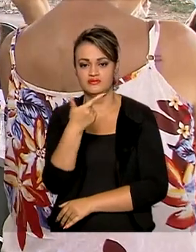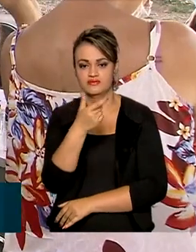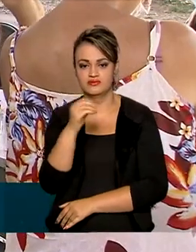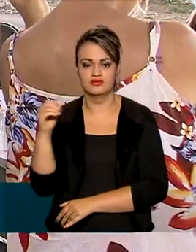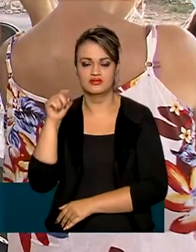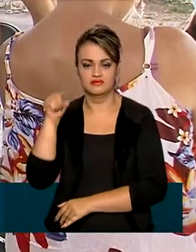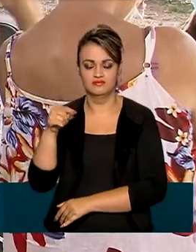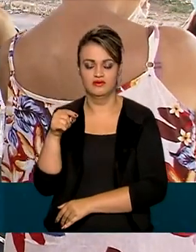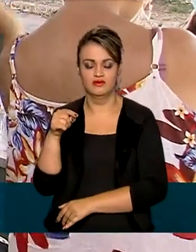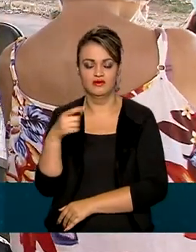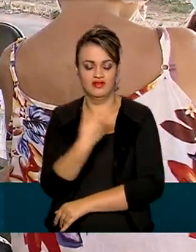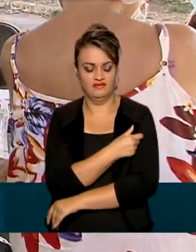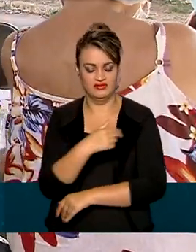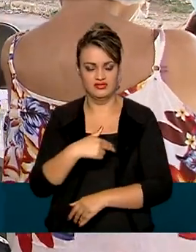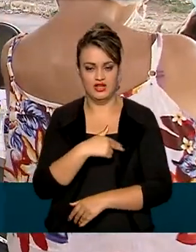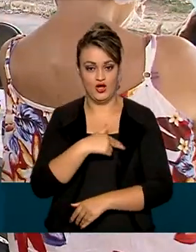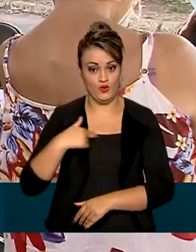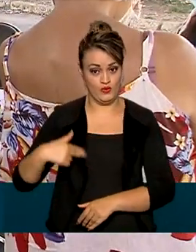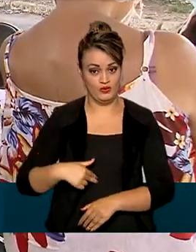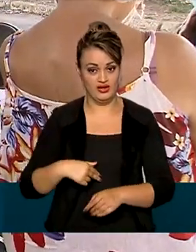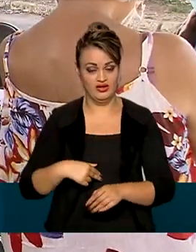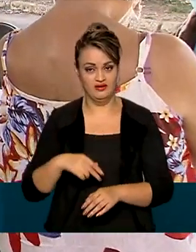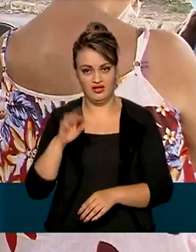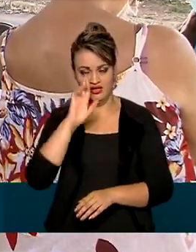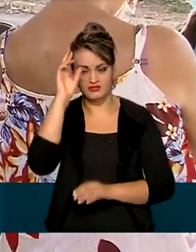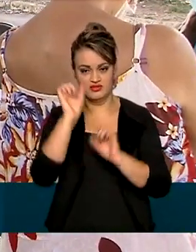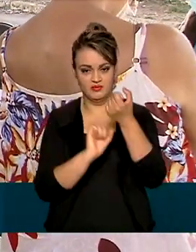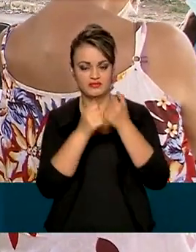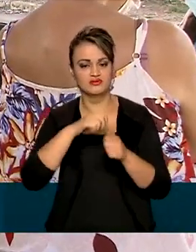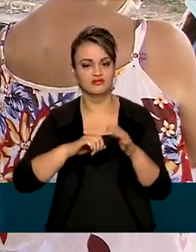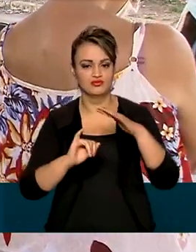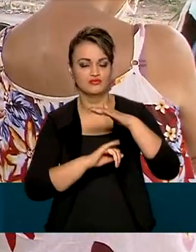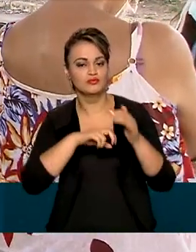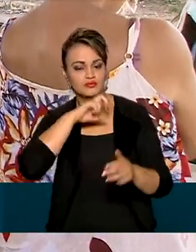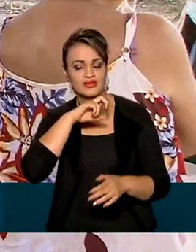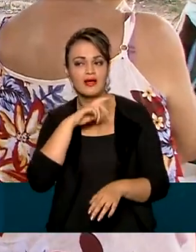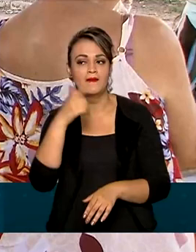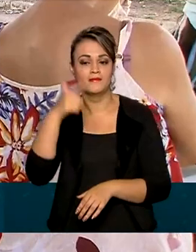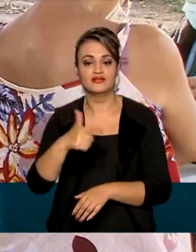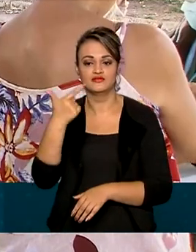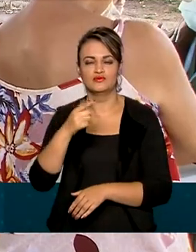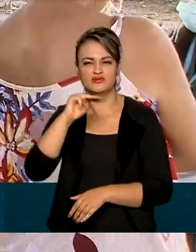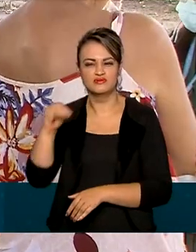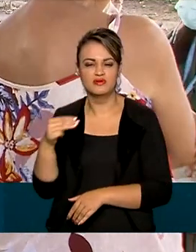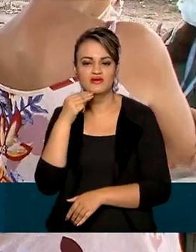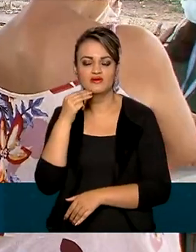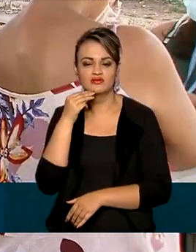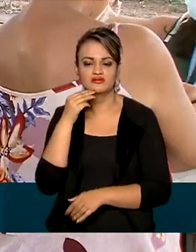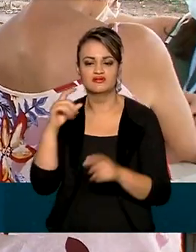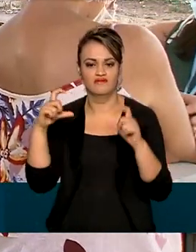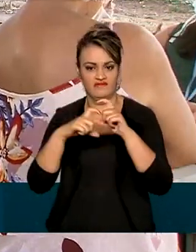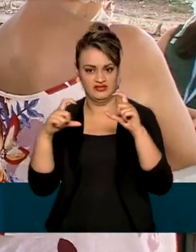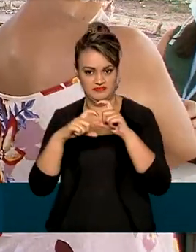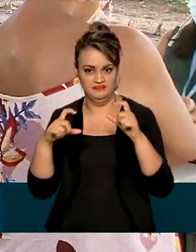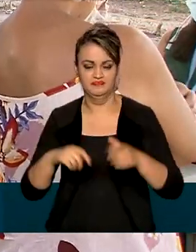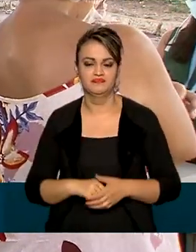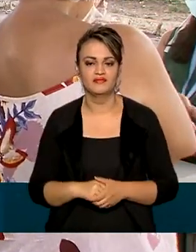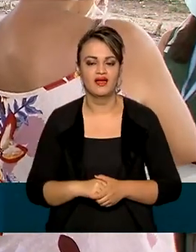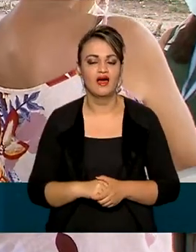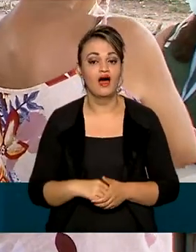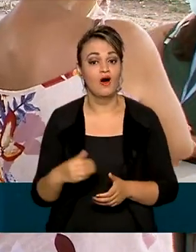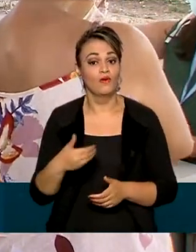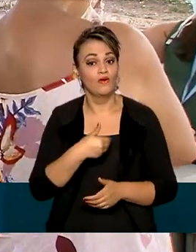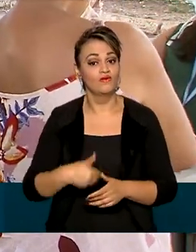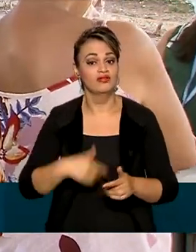doses da Coronavac, produzida pelo Butantan, e mais 2 milhões e 400 mil doses da Pfizer. O governo